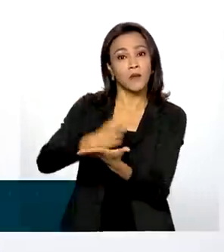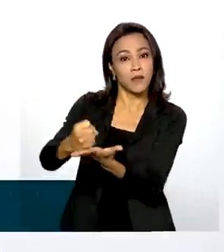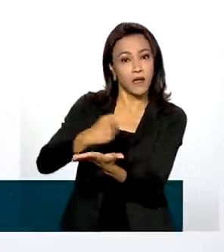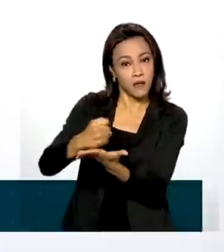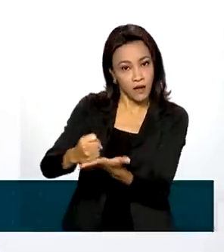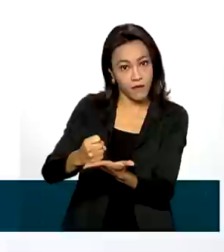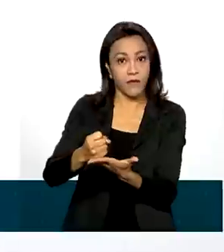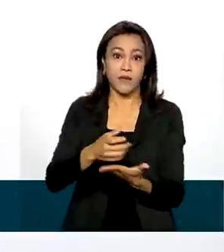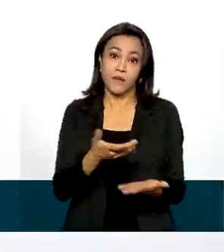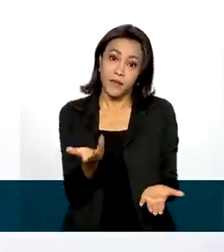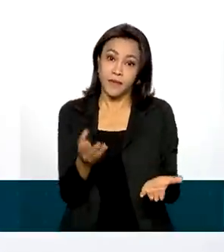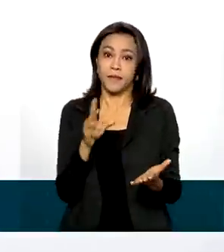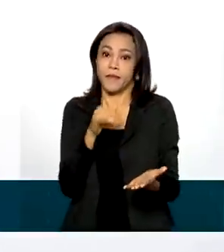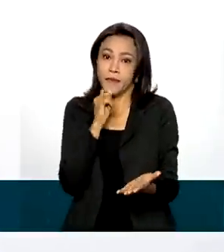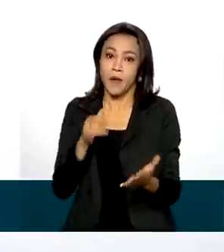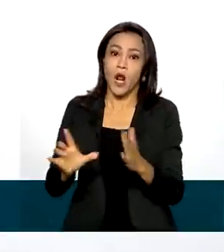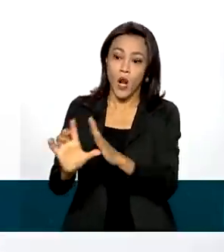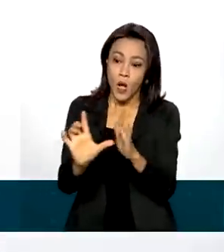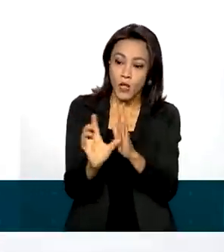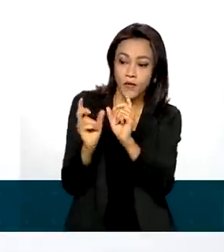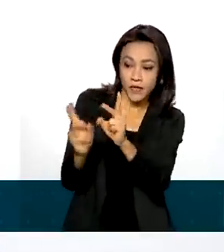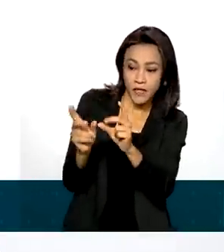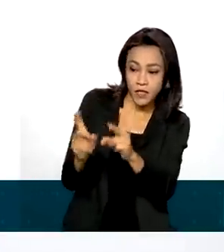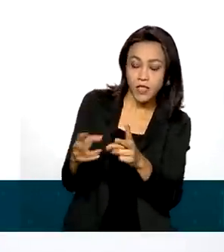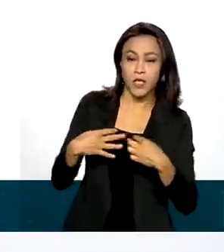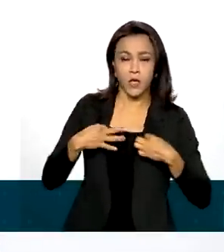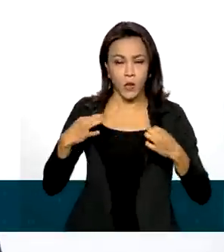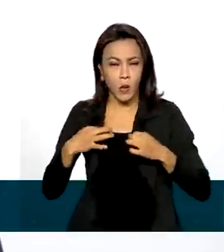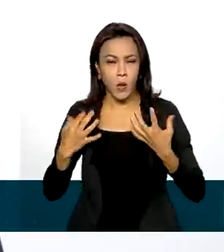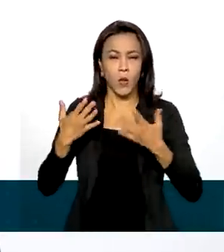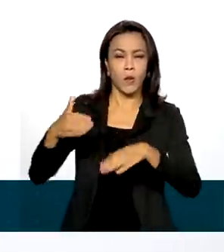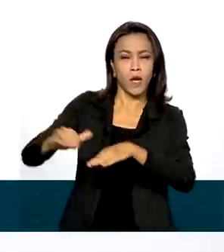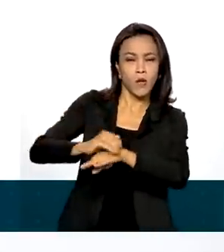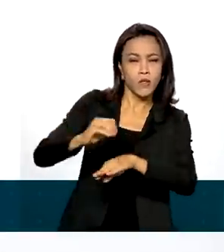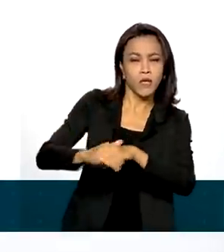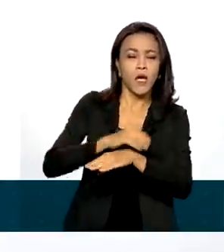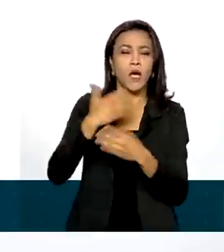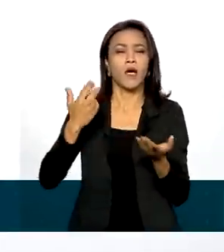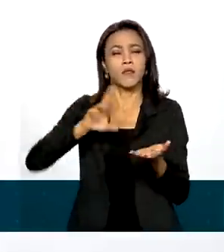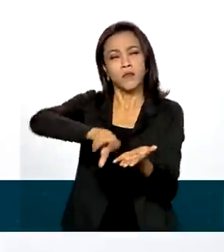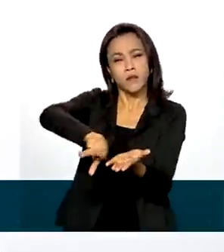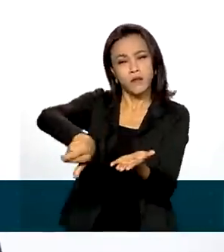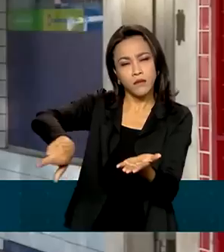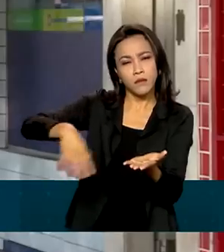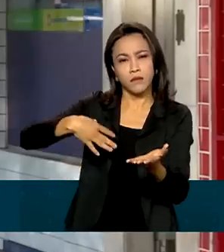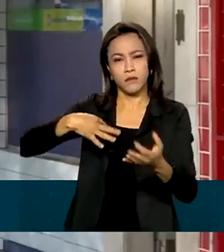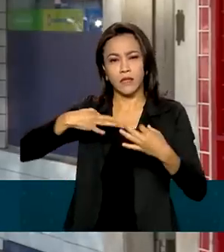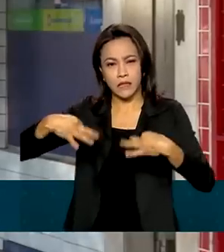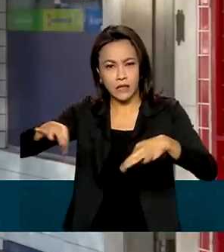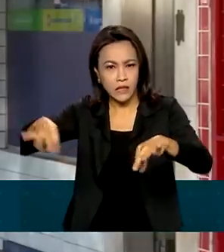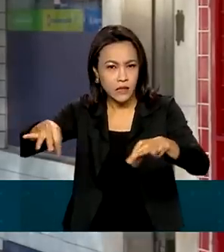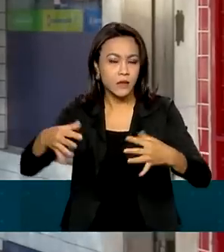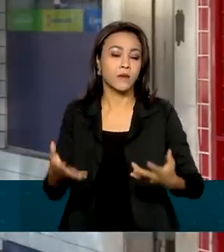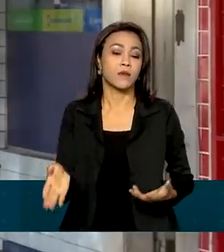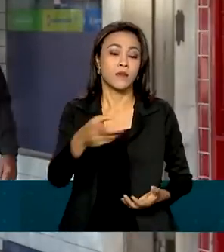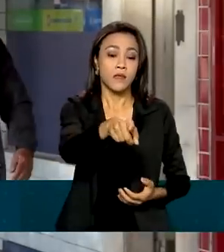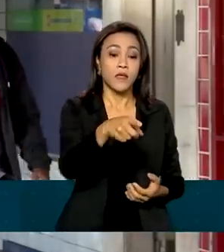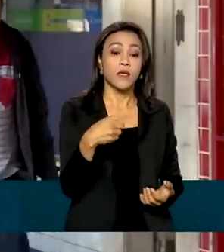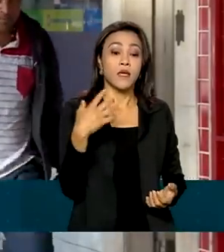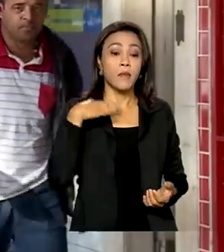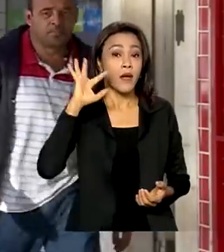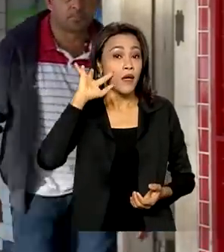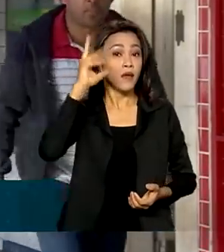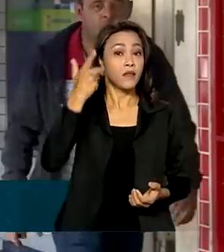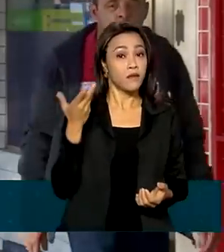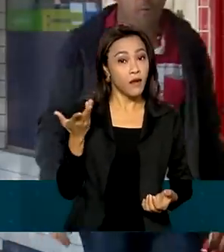como é caso de lojas que vendiam artigos de vestuários, de calçados, de armarinhos, de tecidos. E para mitigar esses